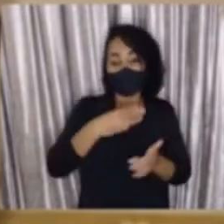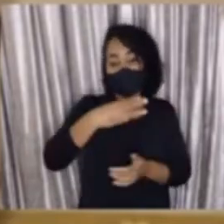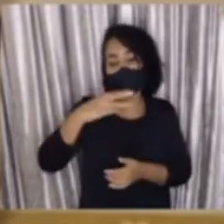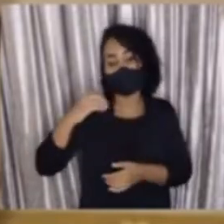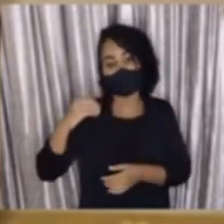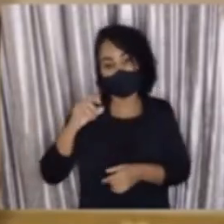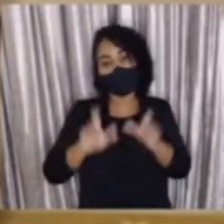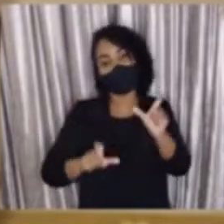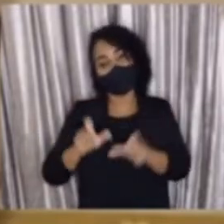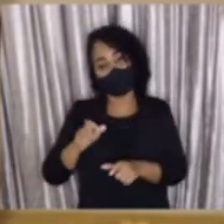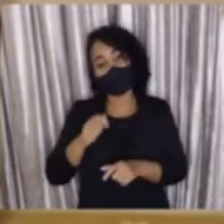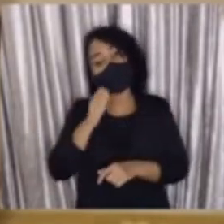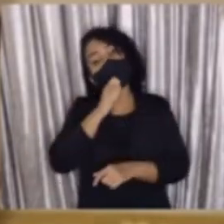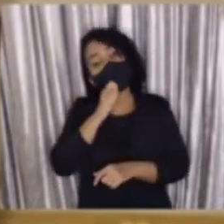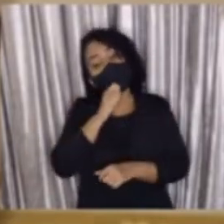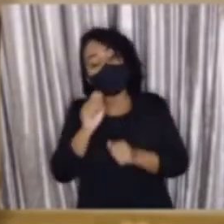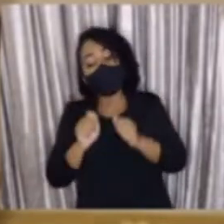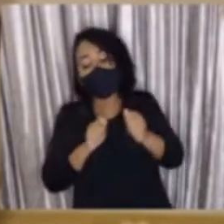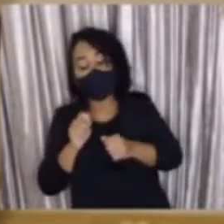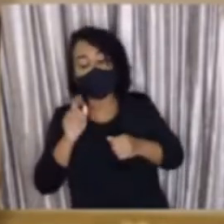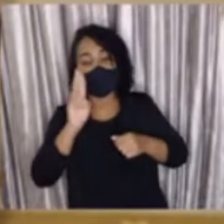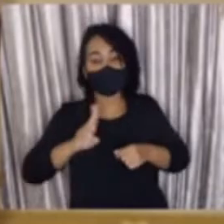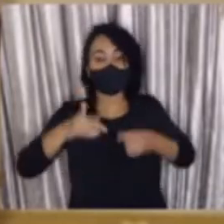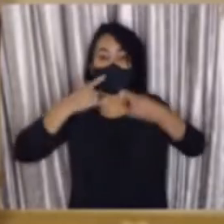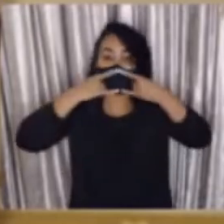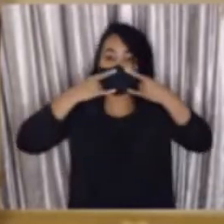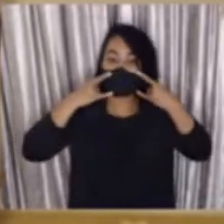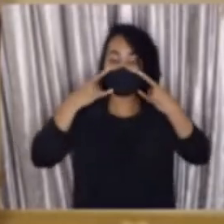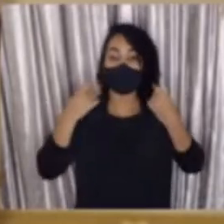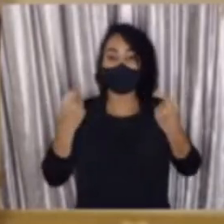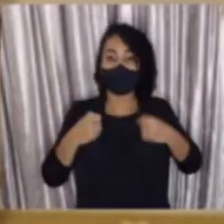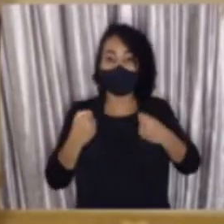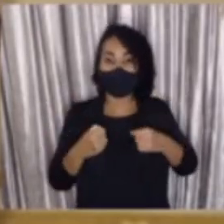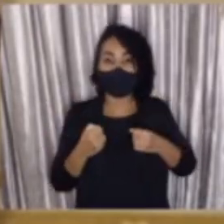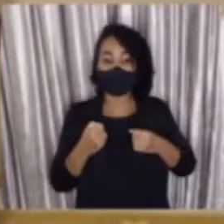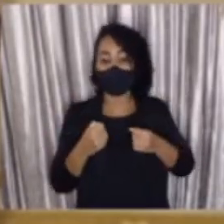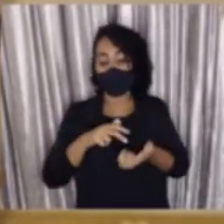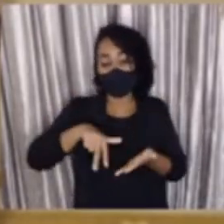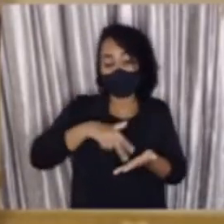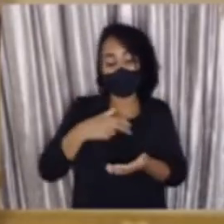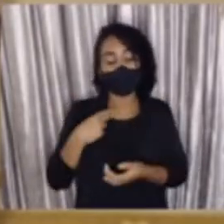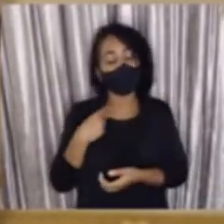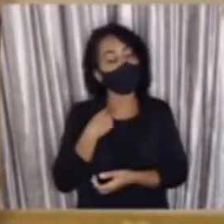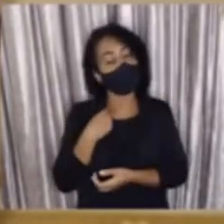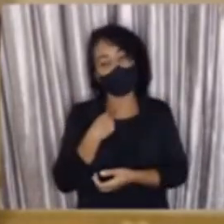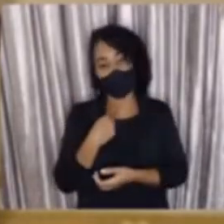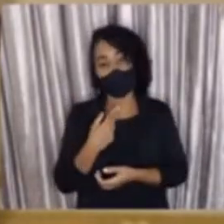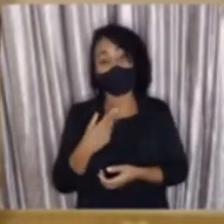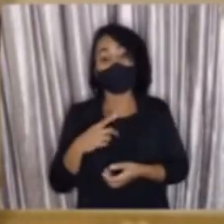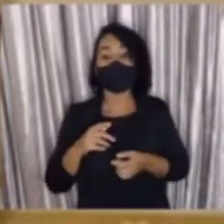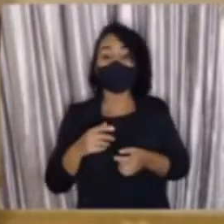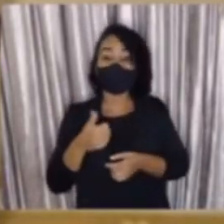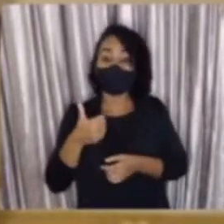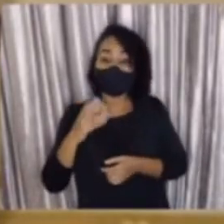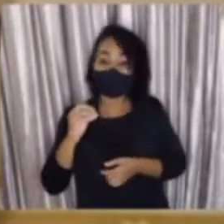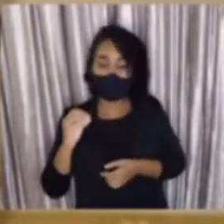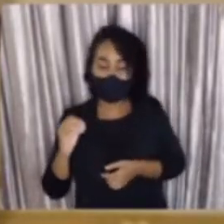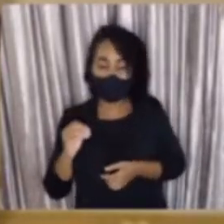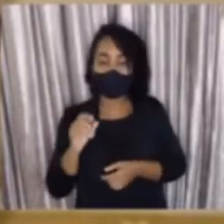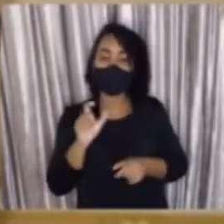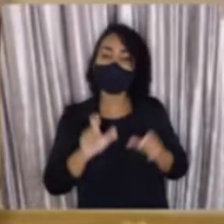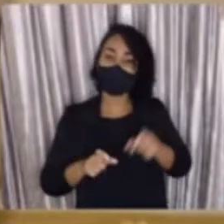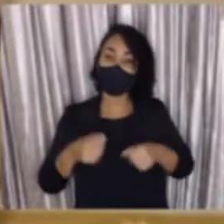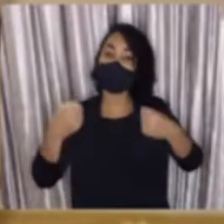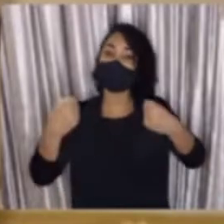300 pessoas, ainda com controle de uso da máscara, sem permissão da área de dança e, a partir de 100 pessoas,